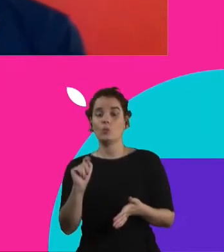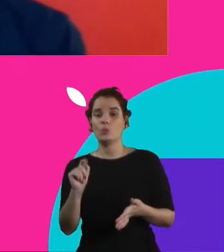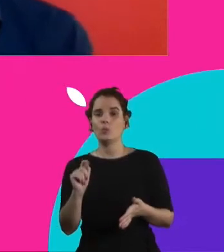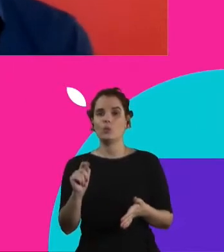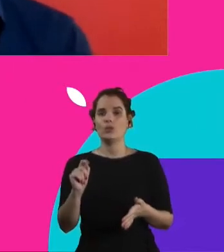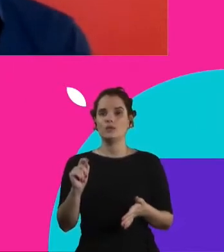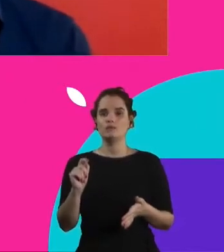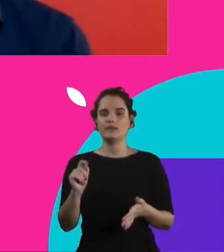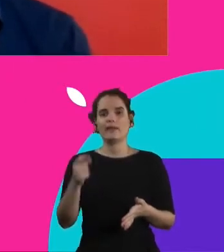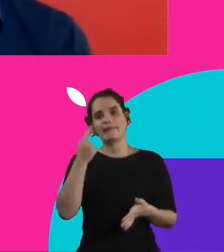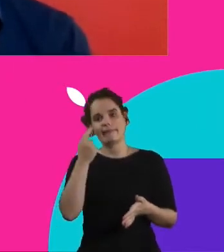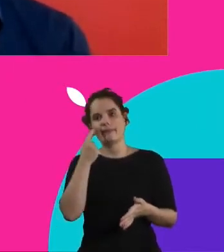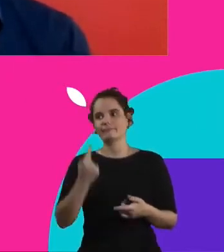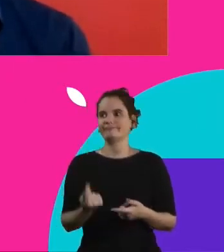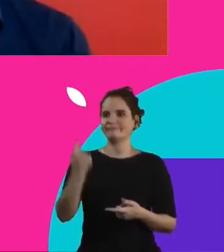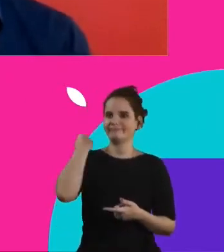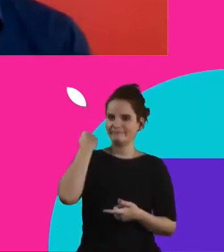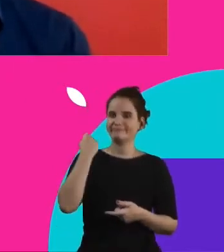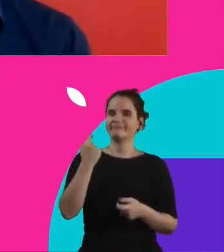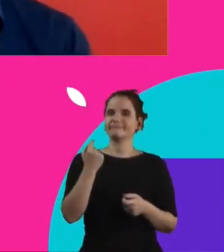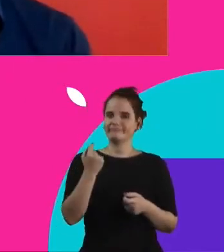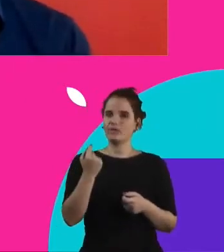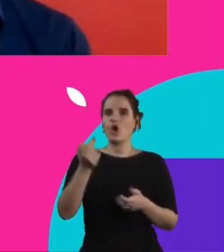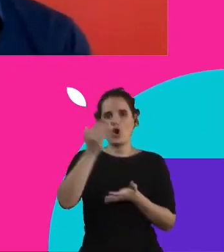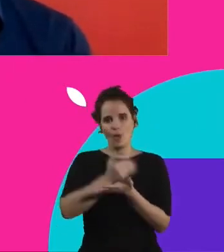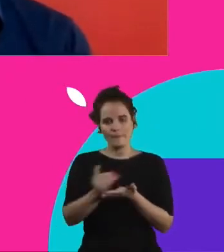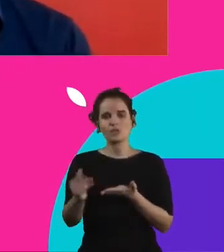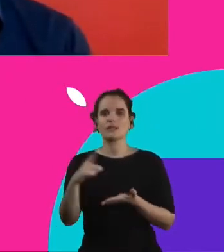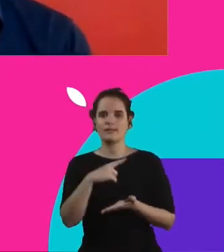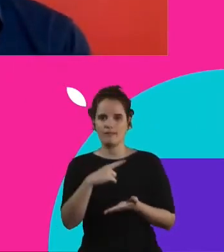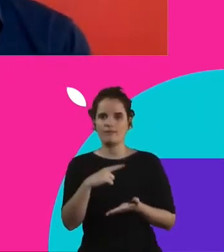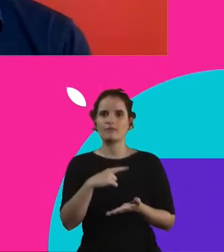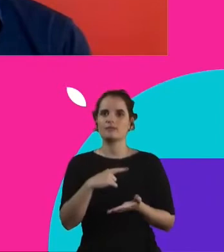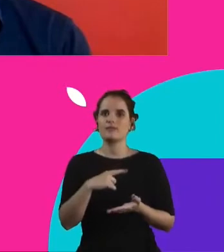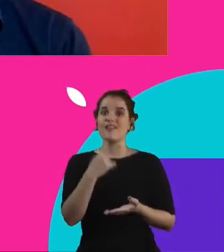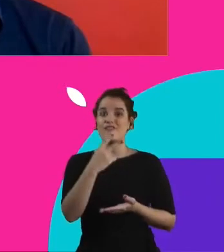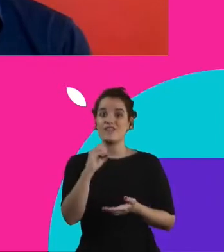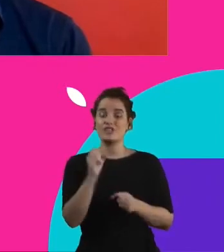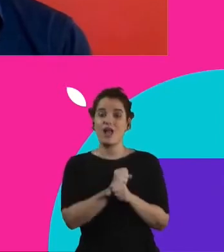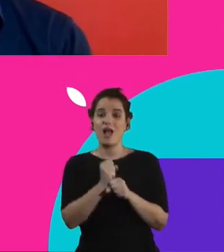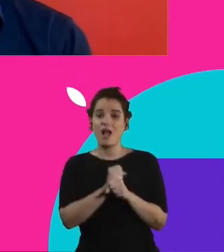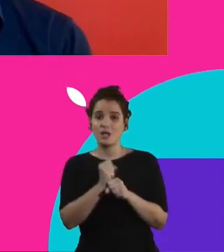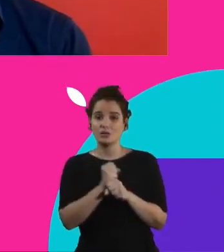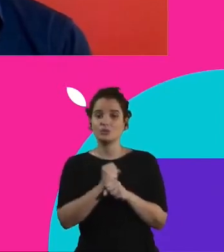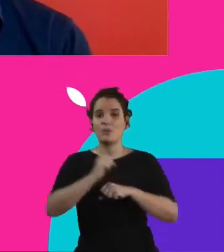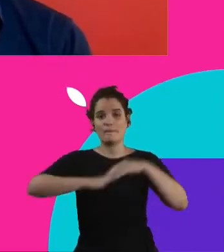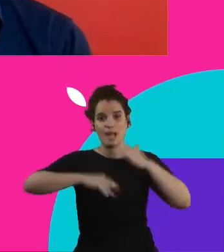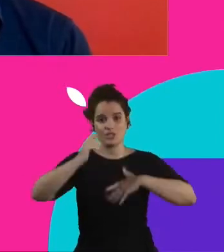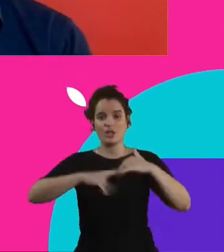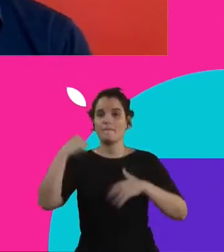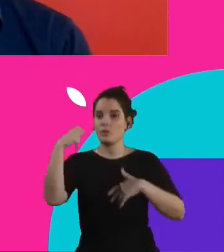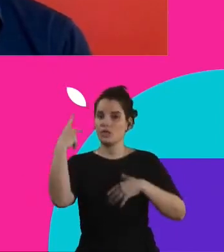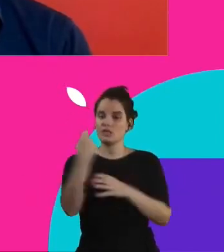administrações anteriores, né? Do governo federal. A gente teve aí mais de 20 anos de atuação de políticas